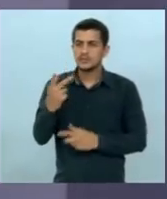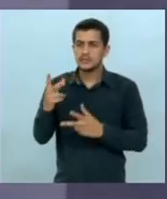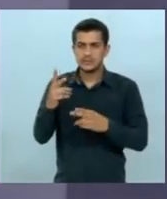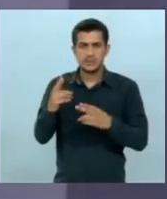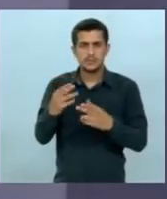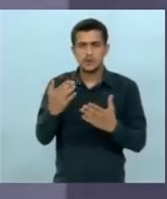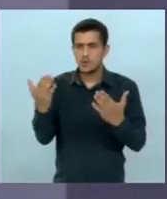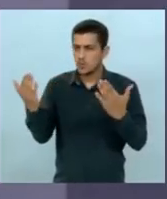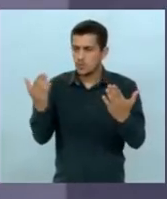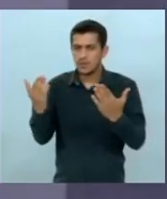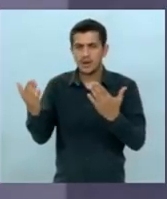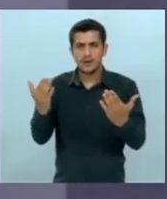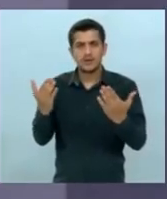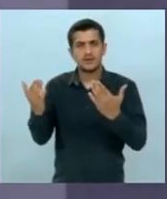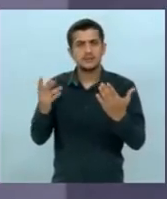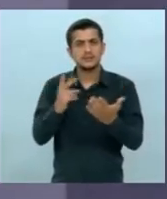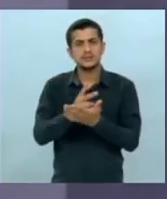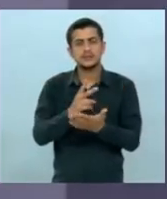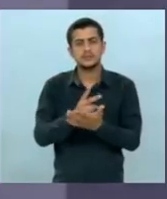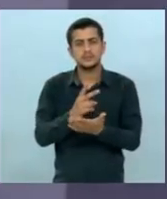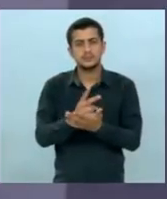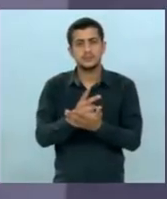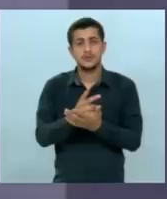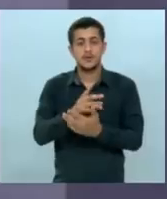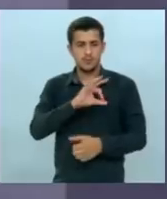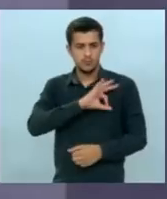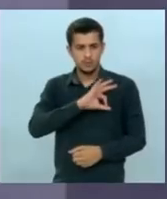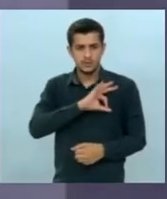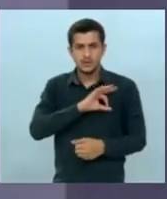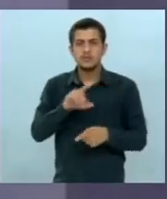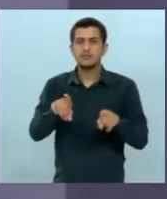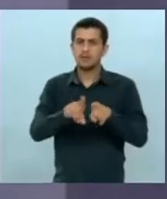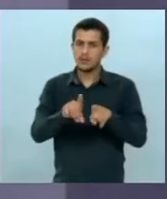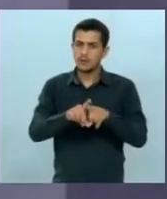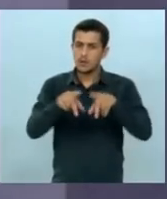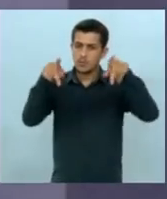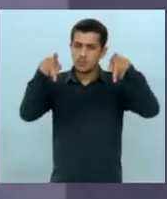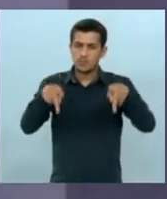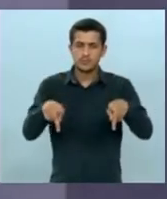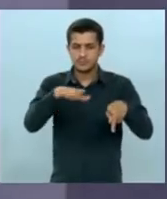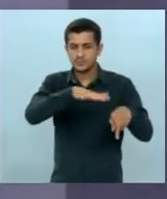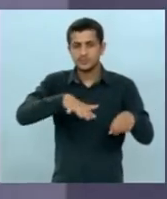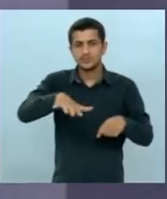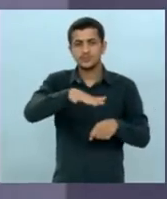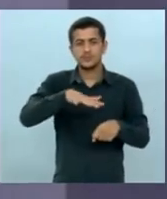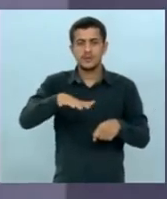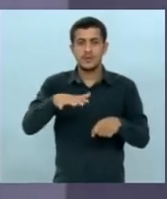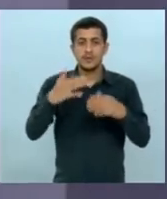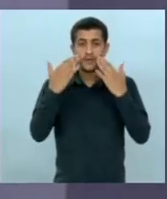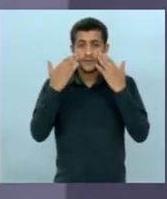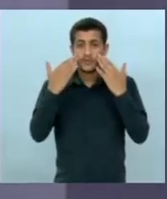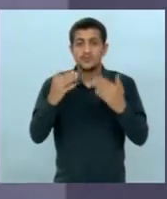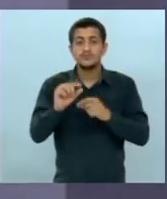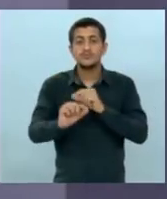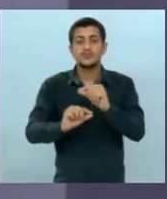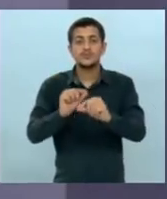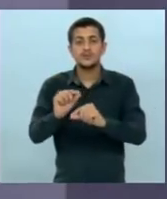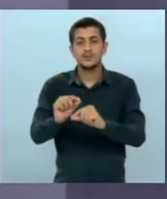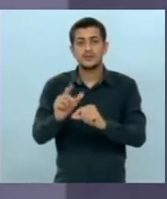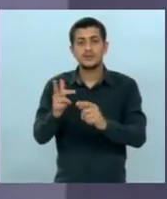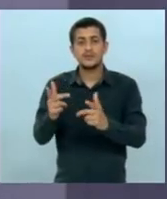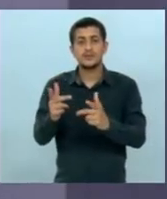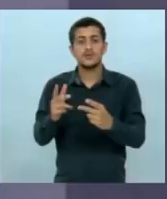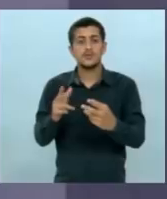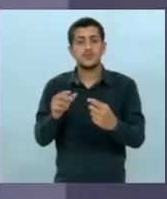a eles. E costumo me referir também aos policiais, aos servidores públicos do Estado. Isso é evidente. O que você disse aí